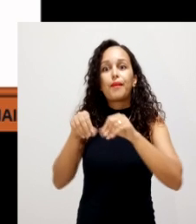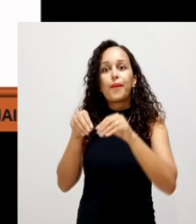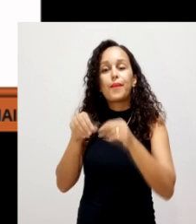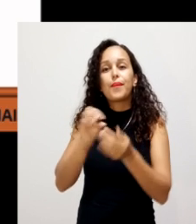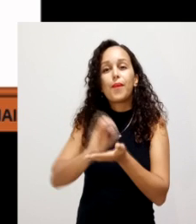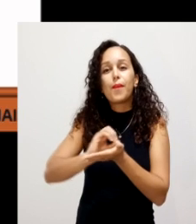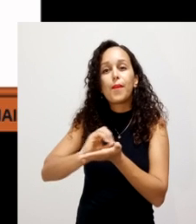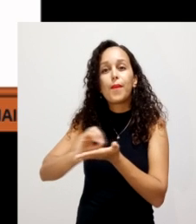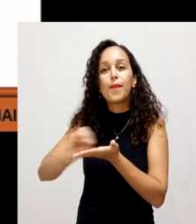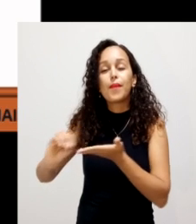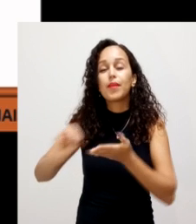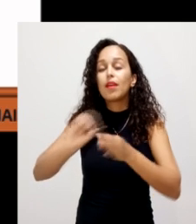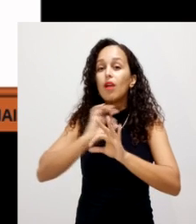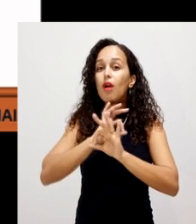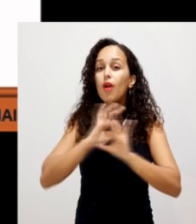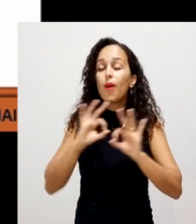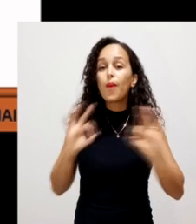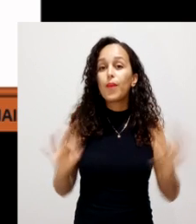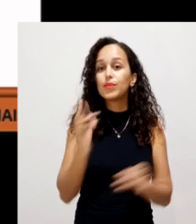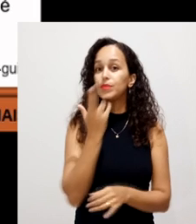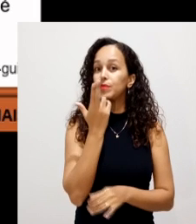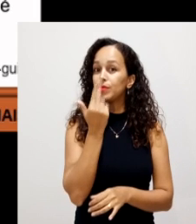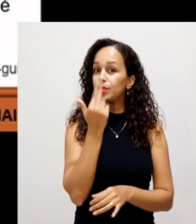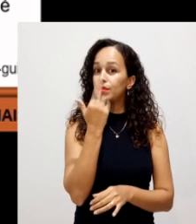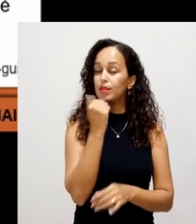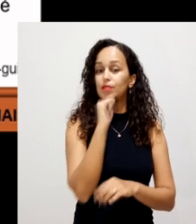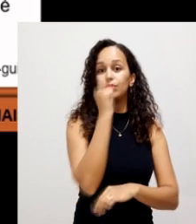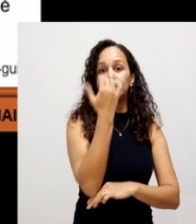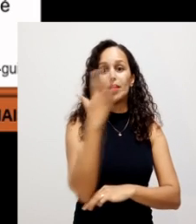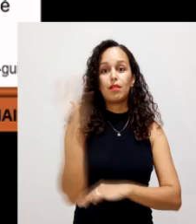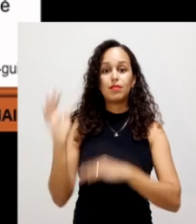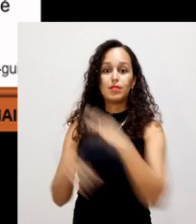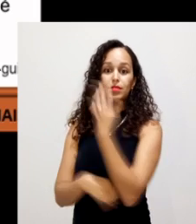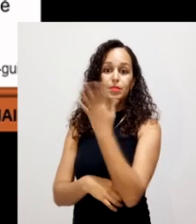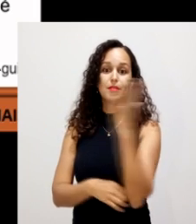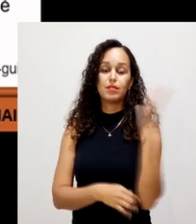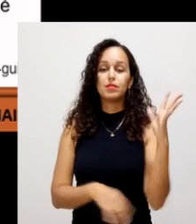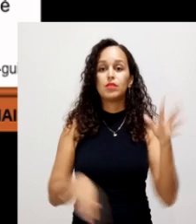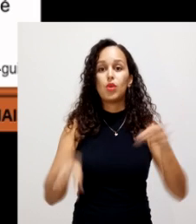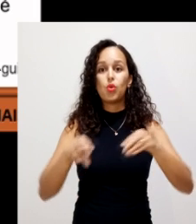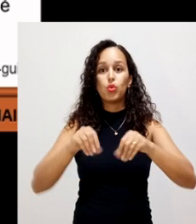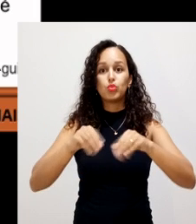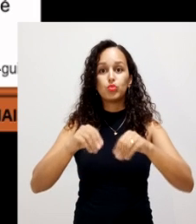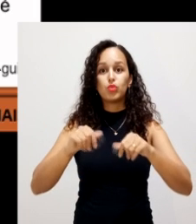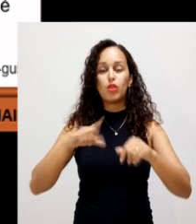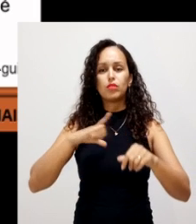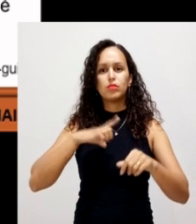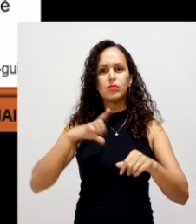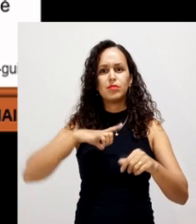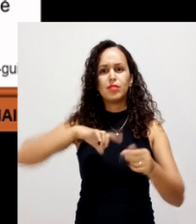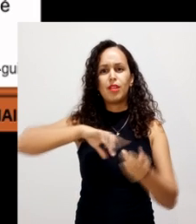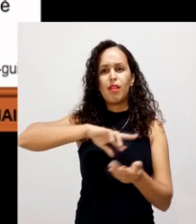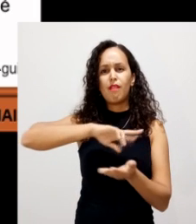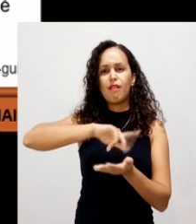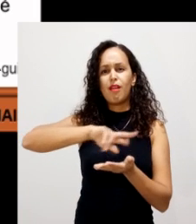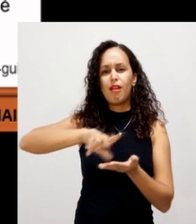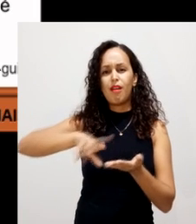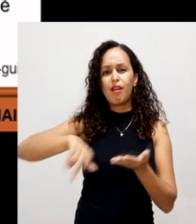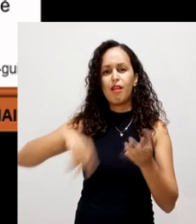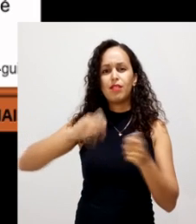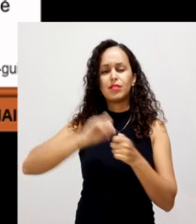excelentes fontes de nutrientes para as plantas. O solo, ele vai ter inúmeras funções. Ele regula